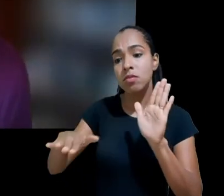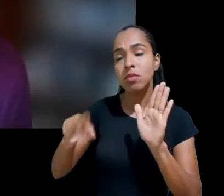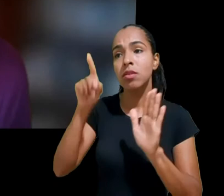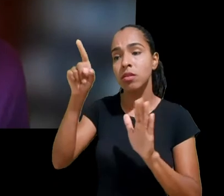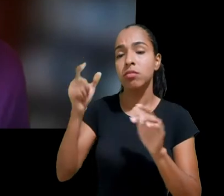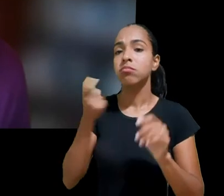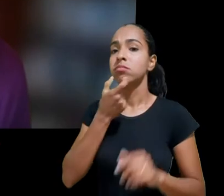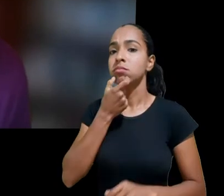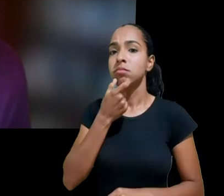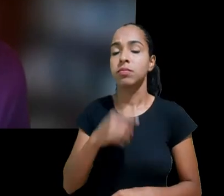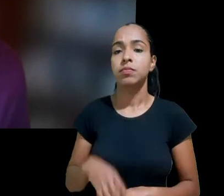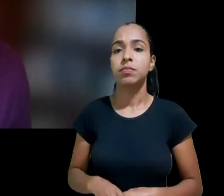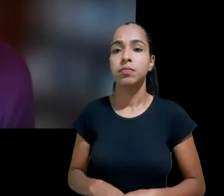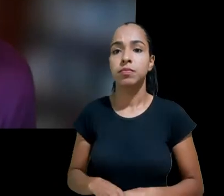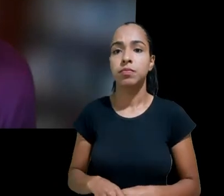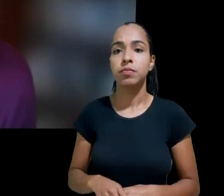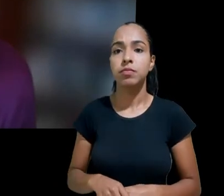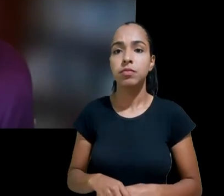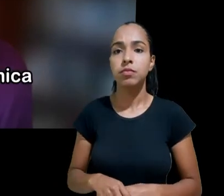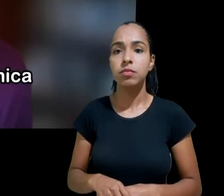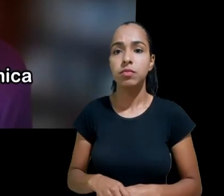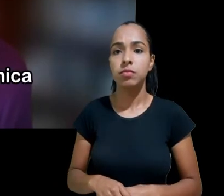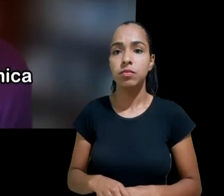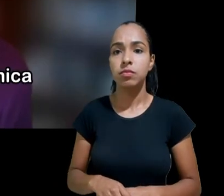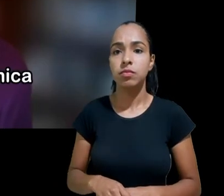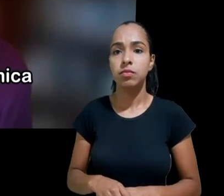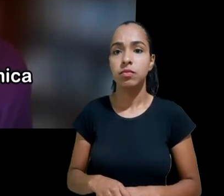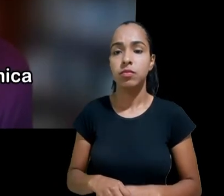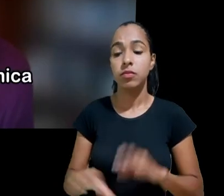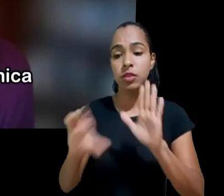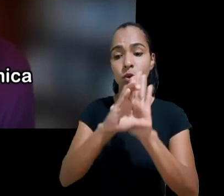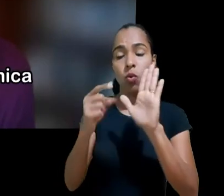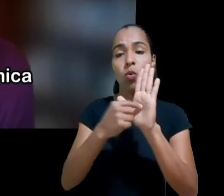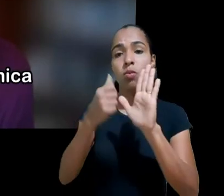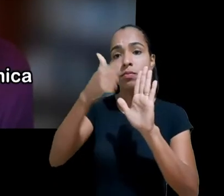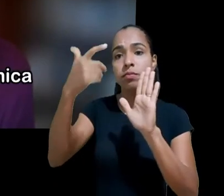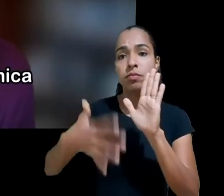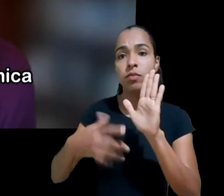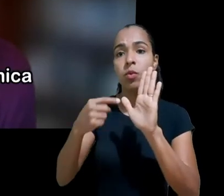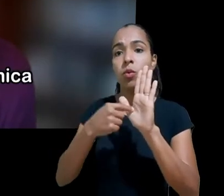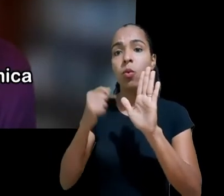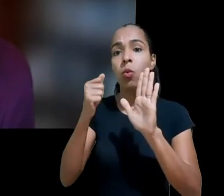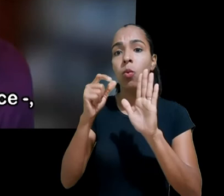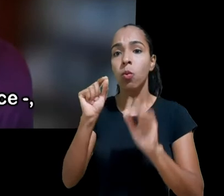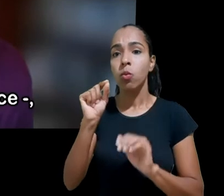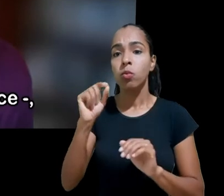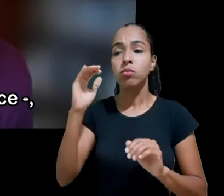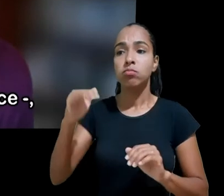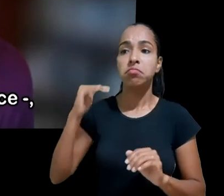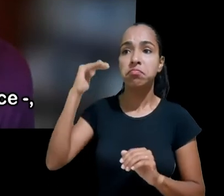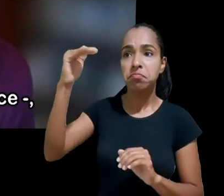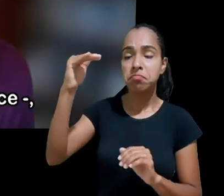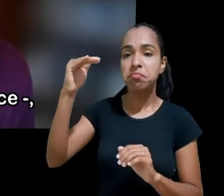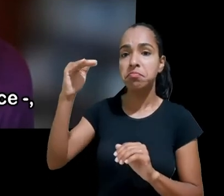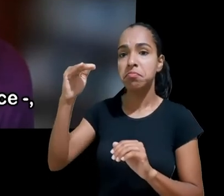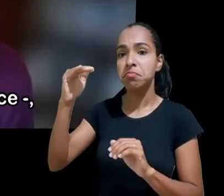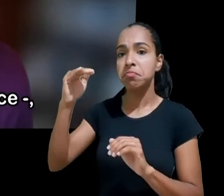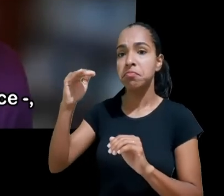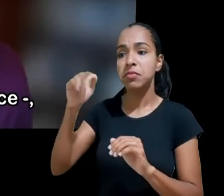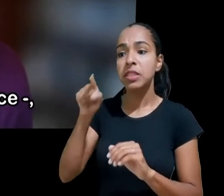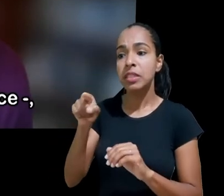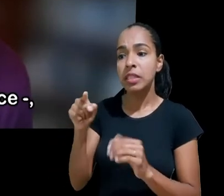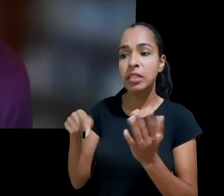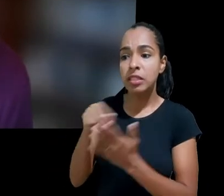é um código estatuário produzido pela autoridade britânica de proteção de dados o ICO Information Commissioner's